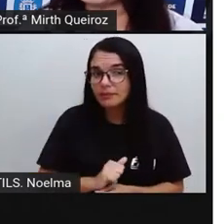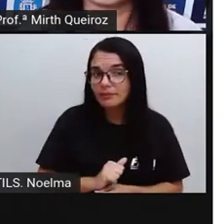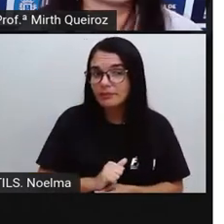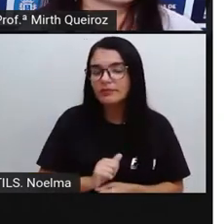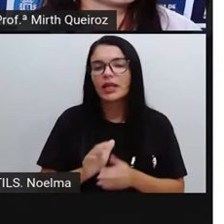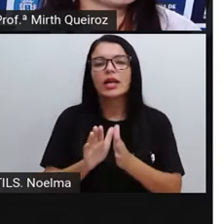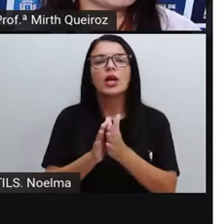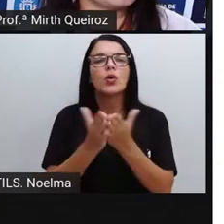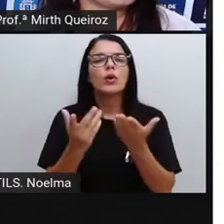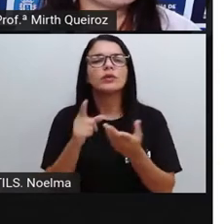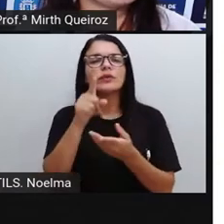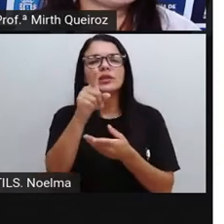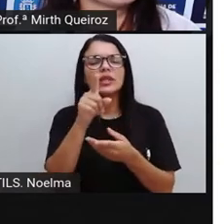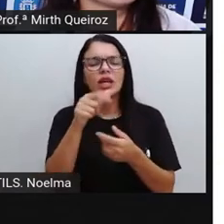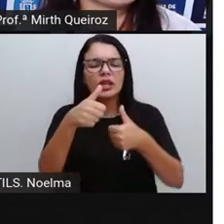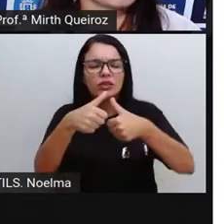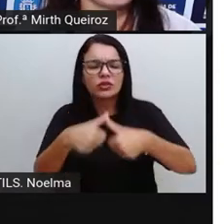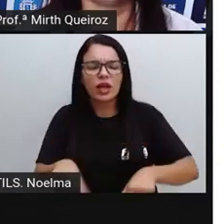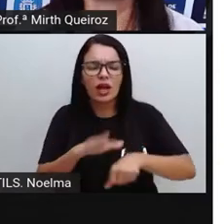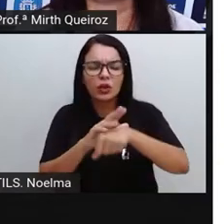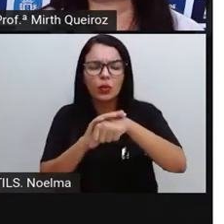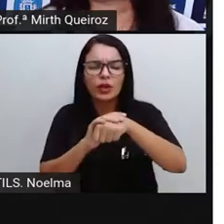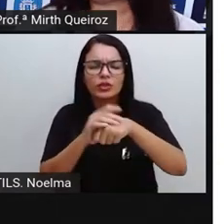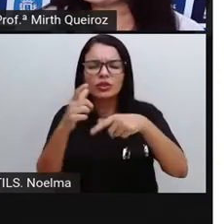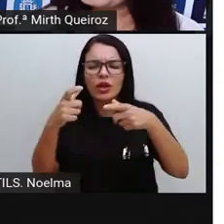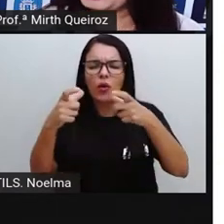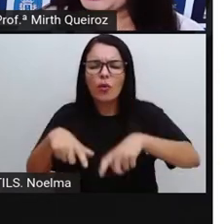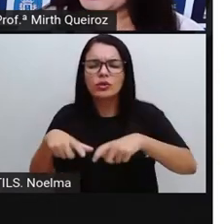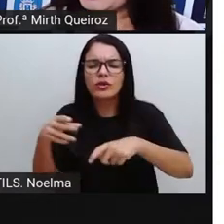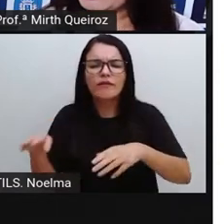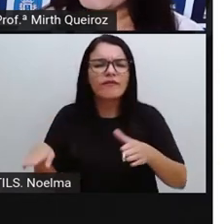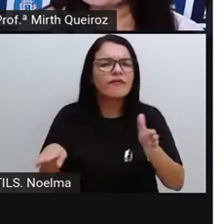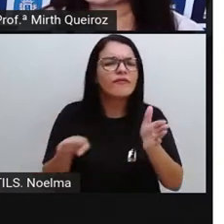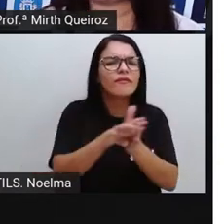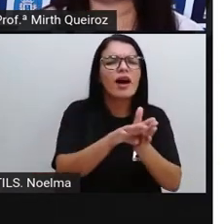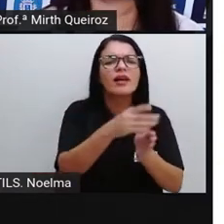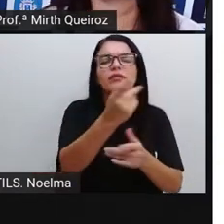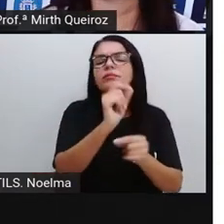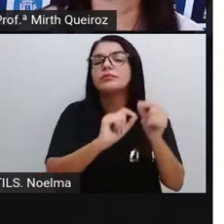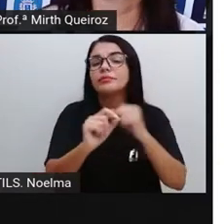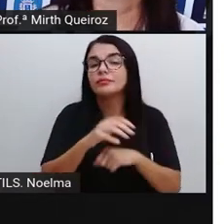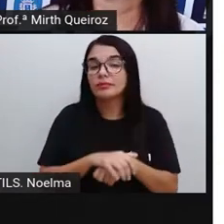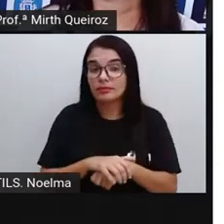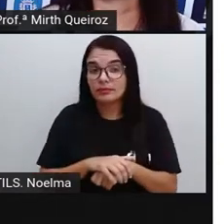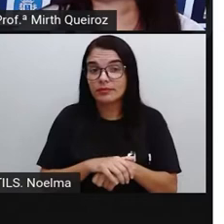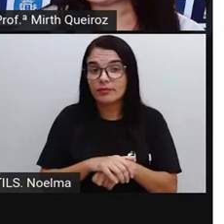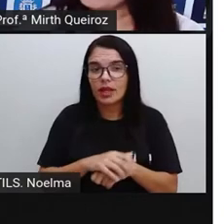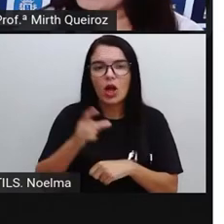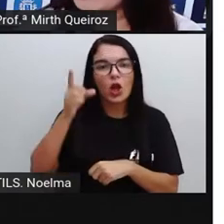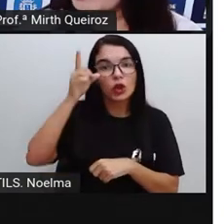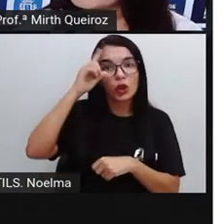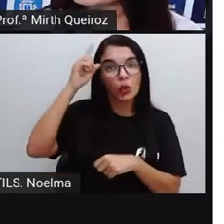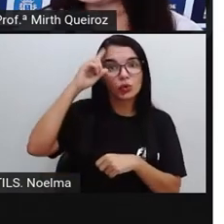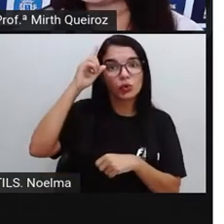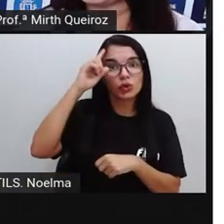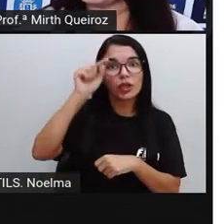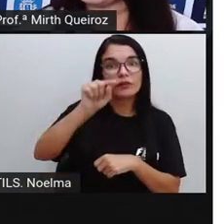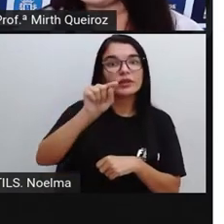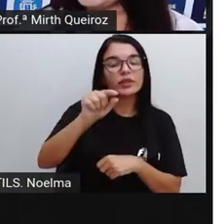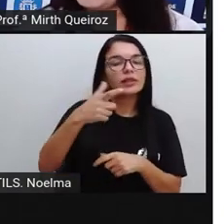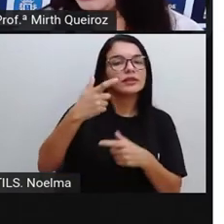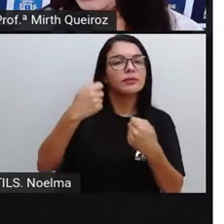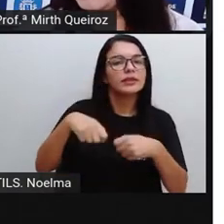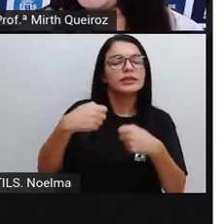doentes, aonde é que vocês vão? Todos os dias vocês precisam ir para a escola Para vocês